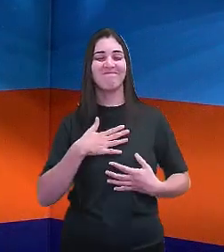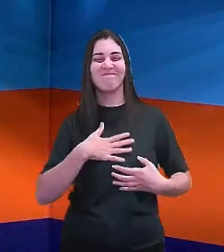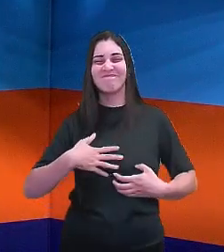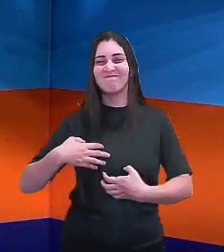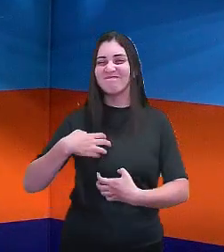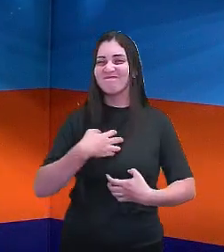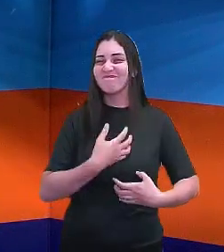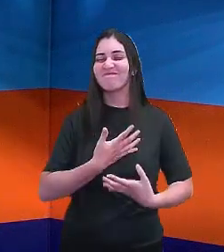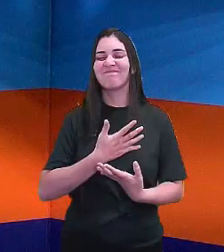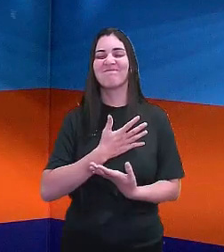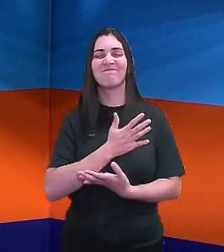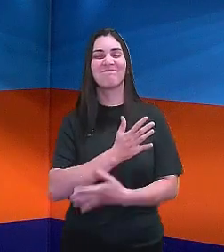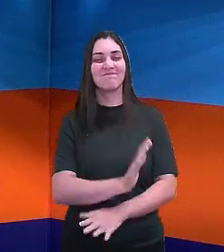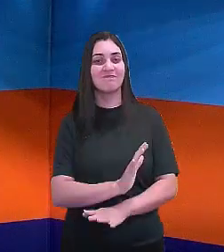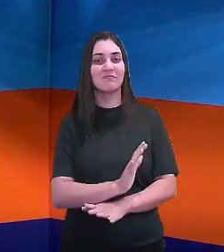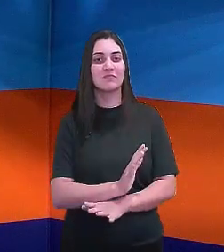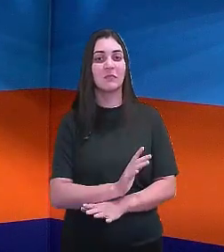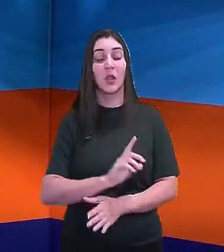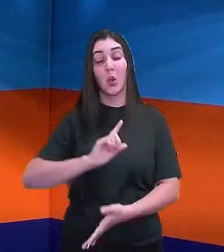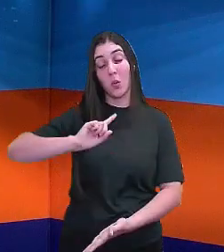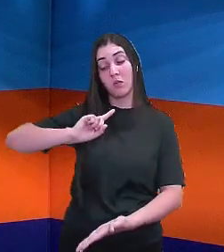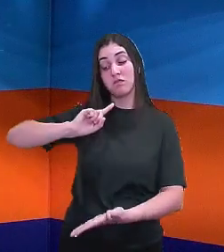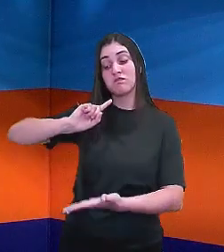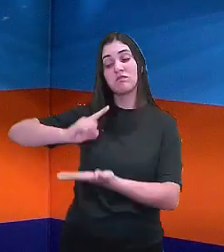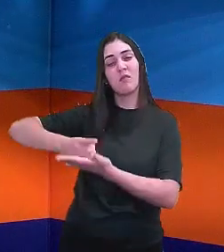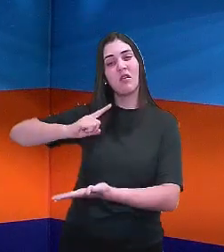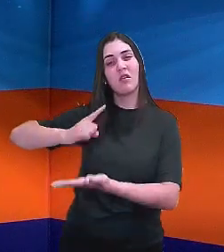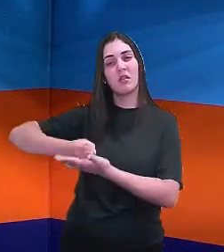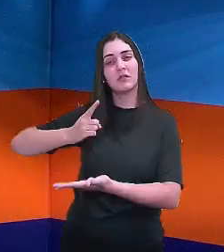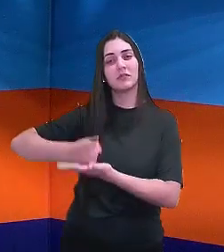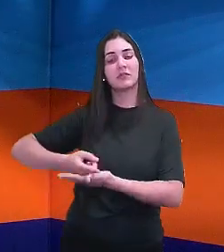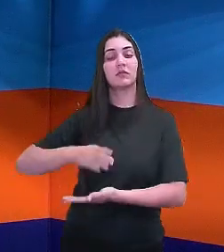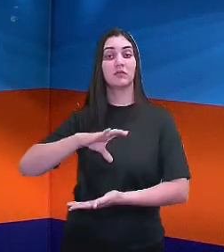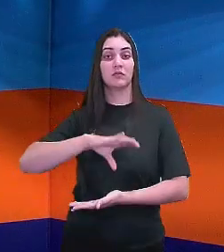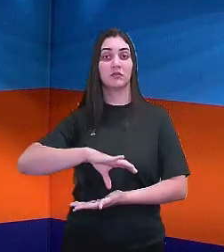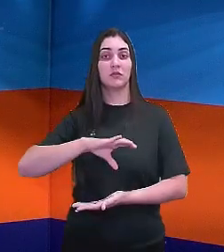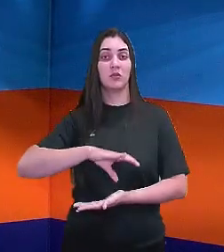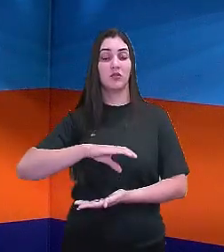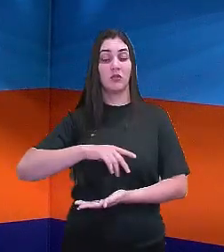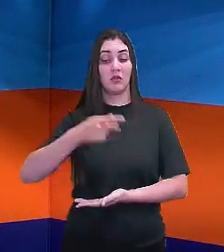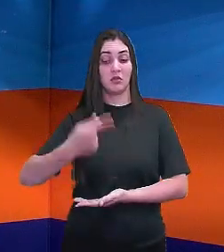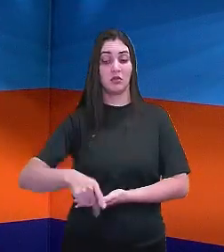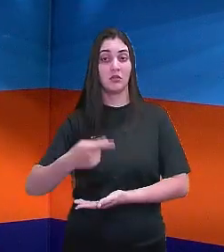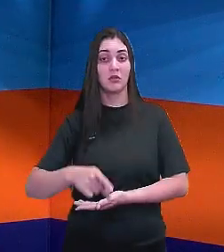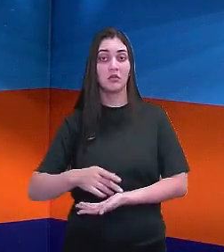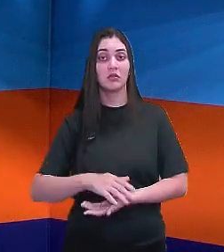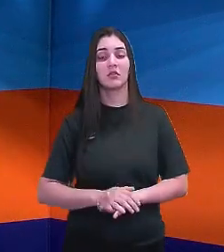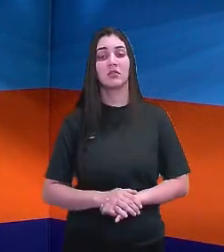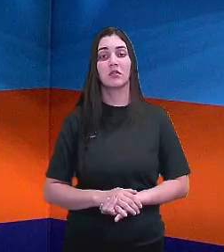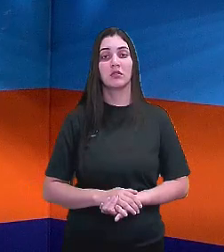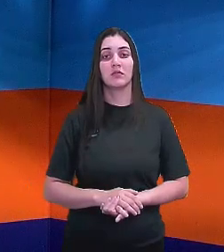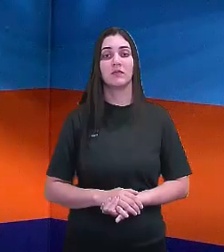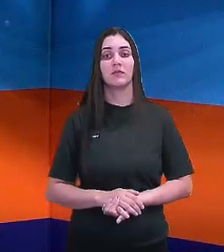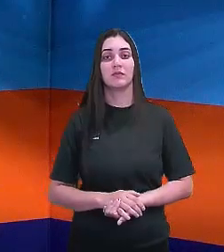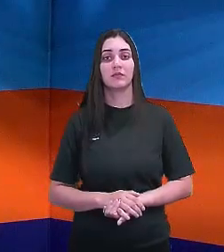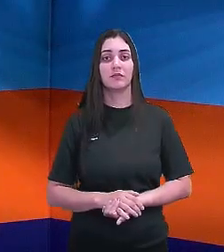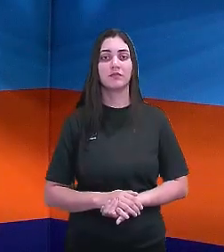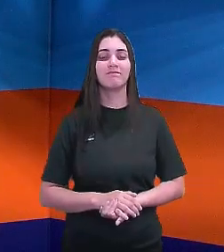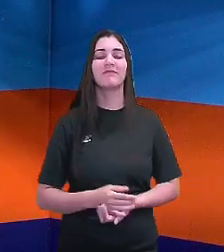com os mandos e desmandos dos portugueses aqui, que vai incutinar